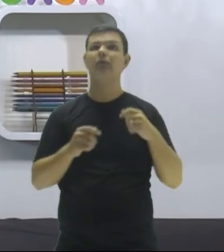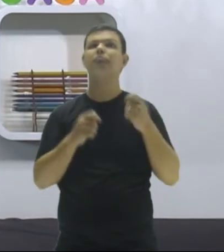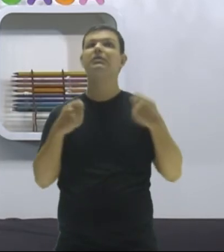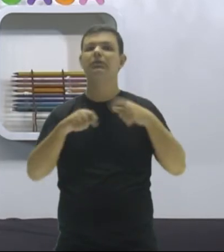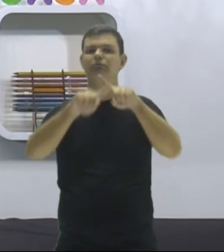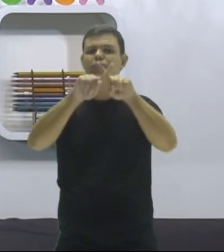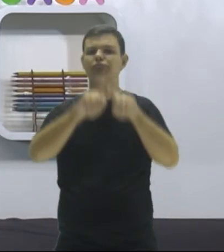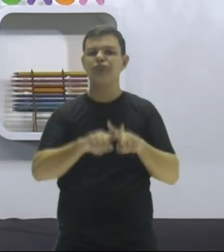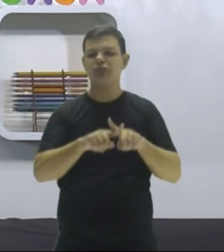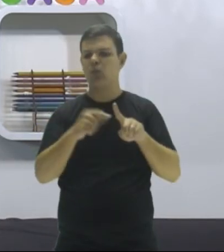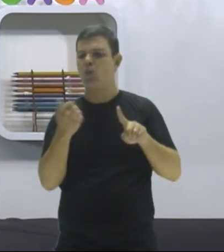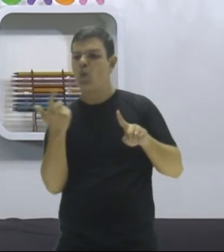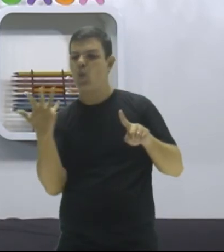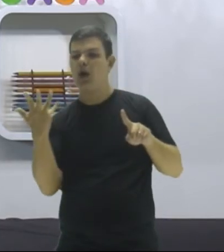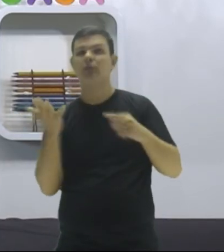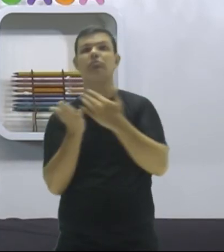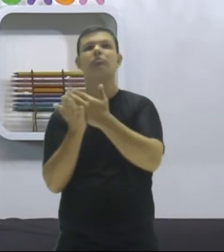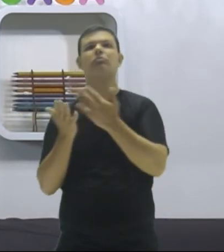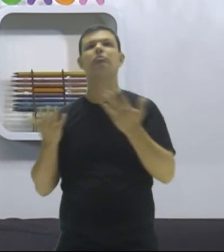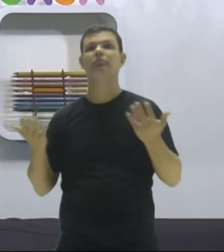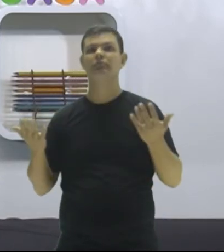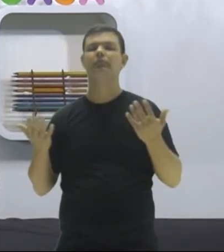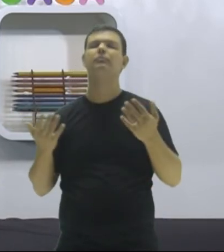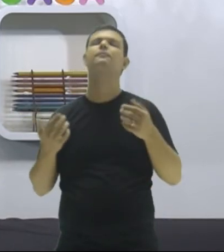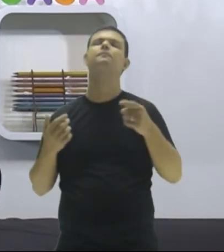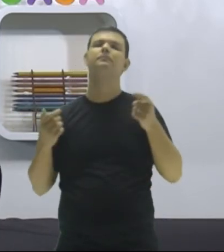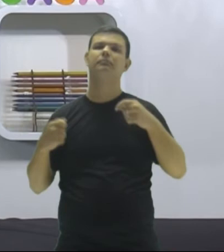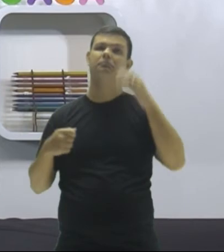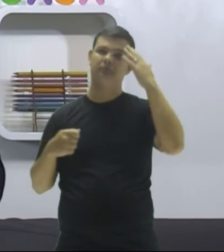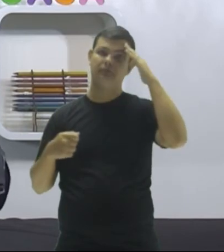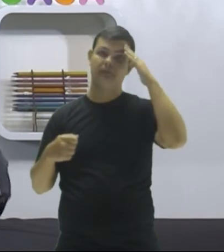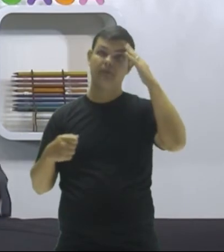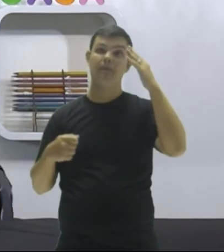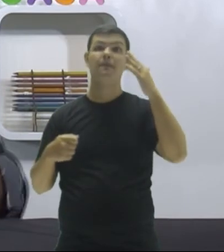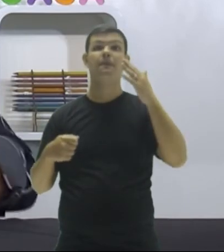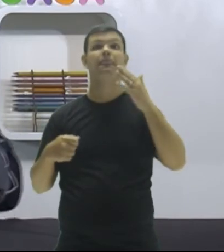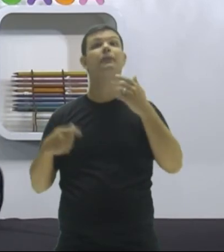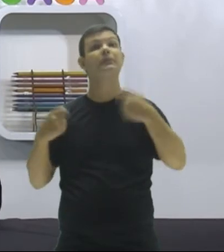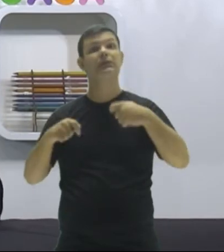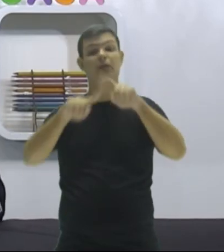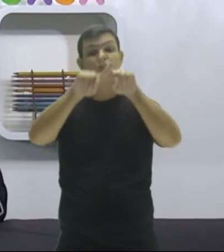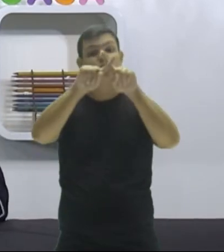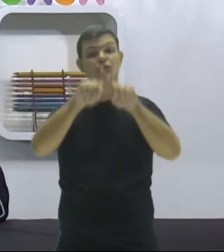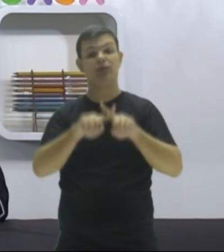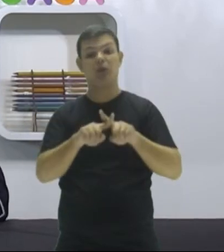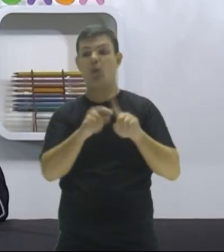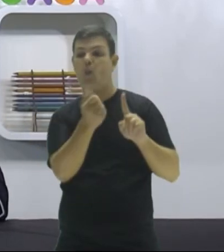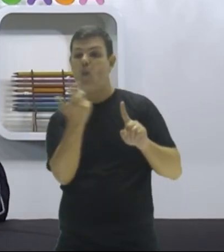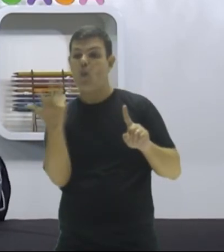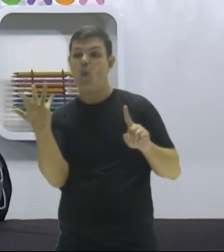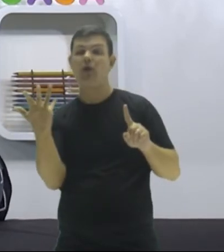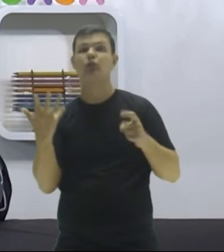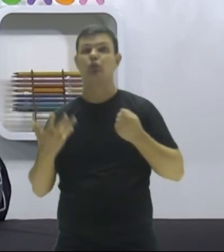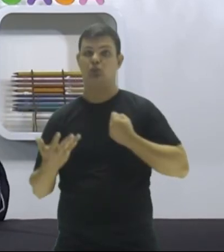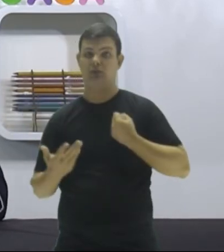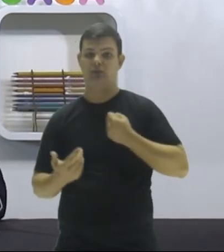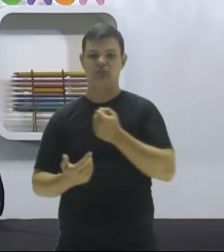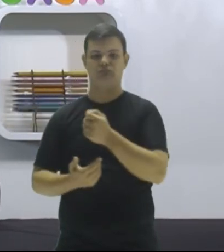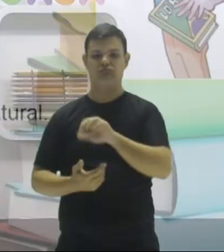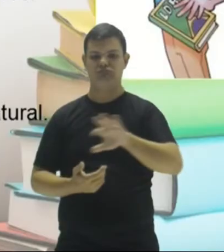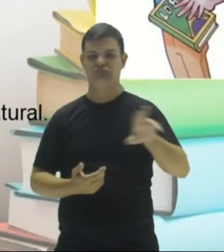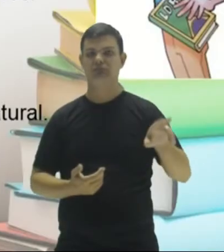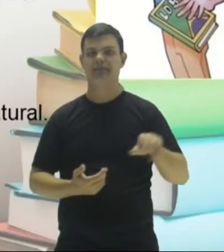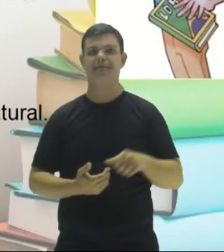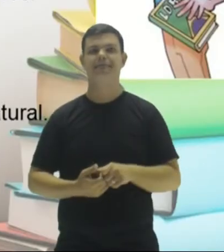multiplicação desse número. Entendeu? Então, múltiplo de um número é a multiplicação desse número natural. Ok, pessoal?